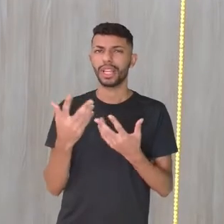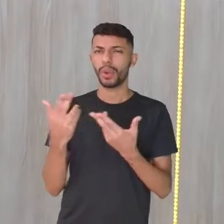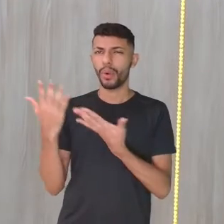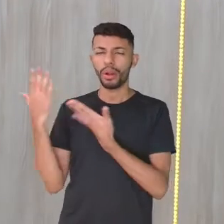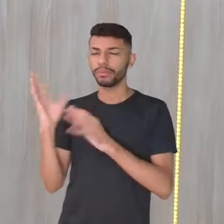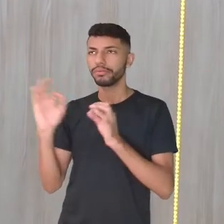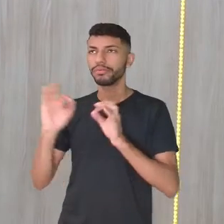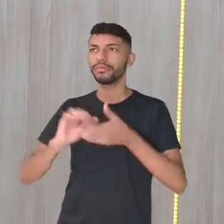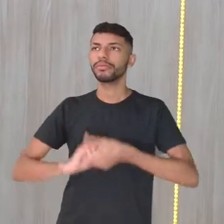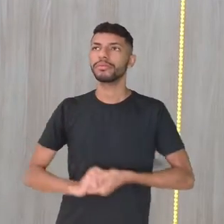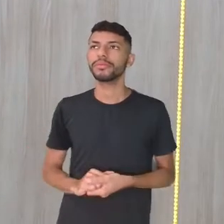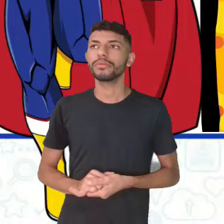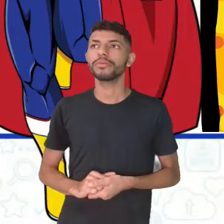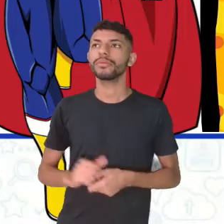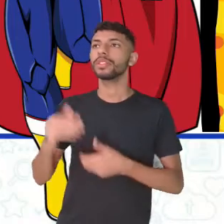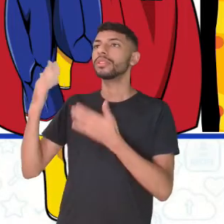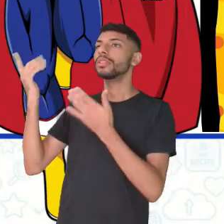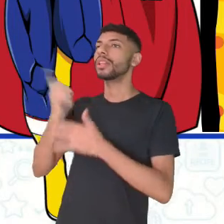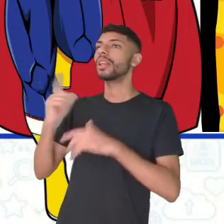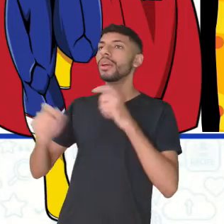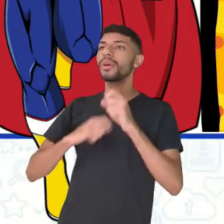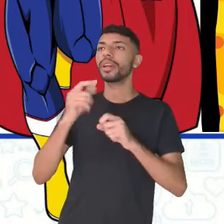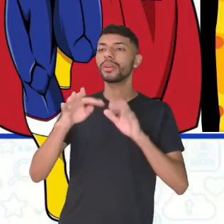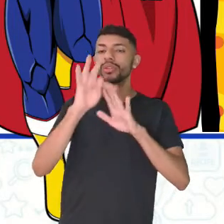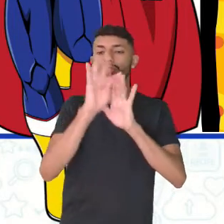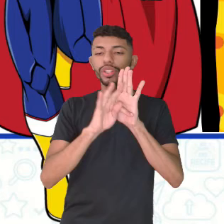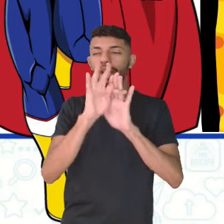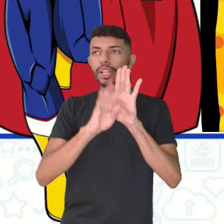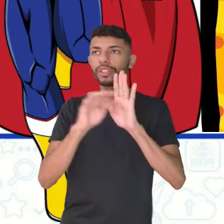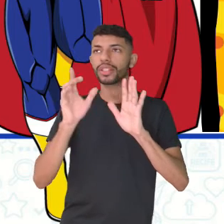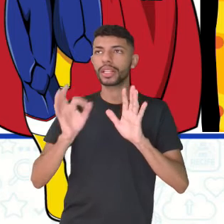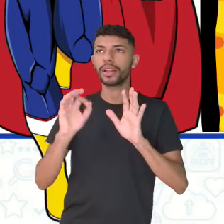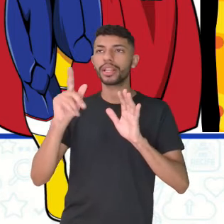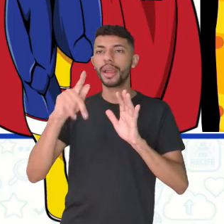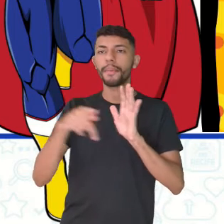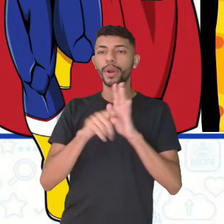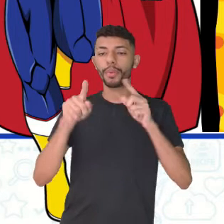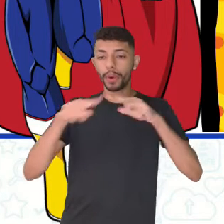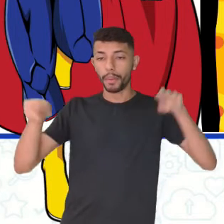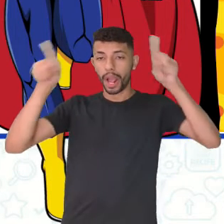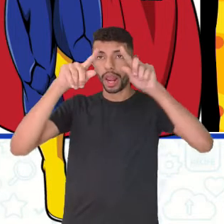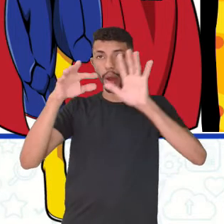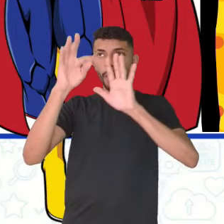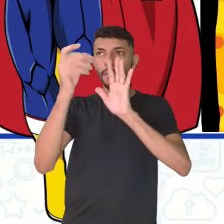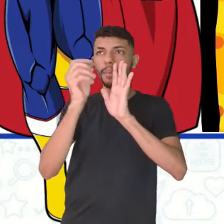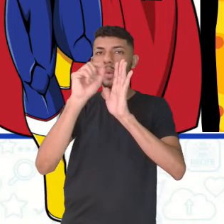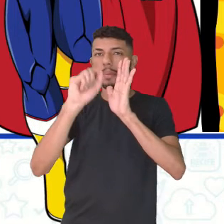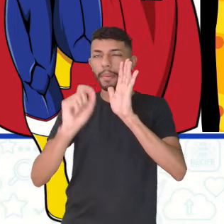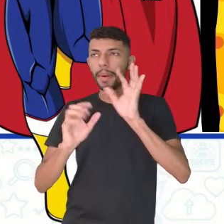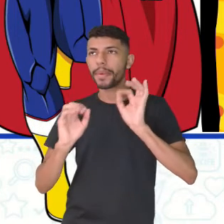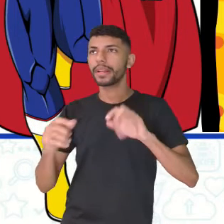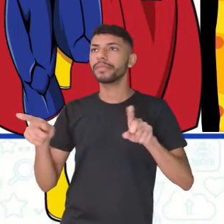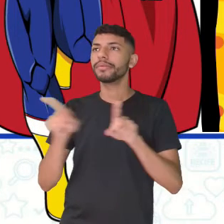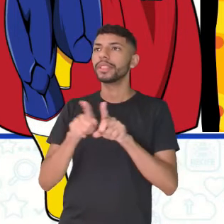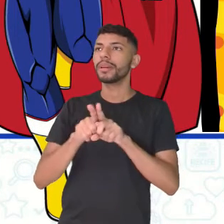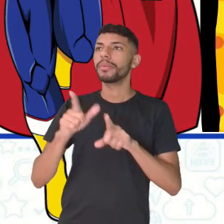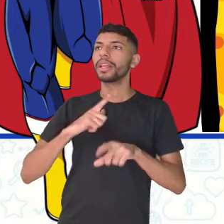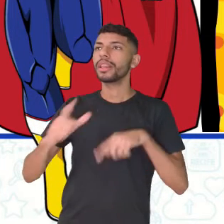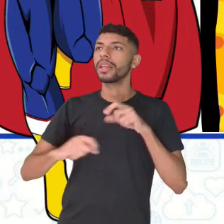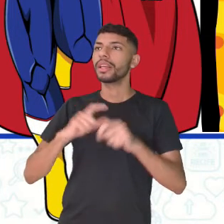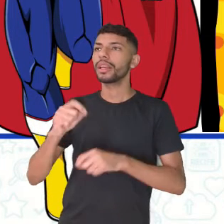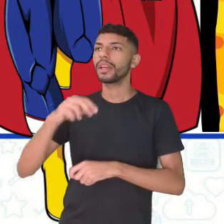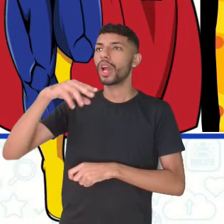aqui também o text ou lines, são textos dentro dos balões. Temos a onomatopoeia. O que é a